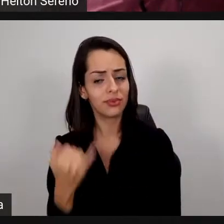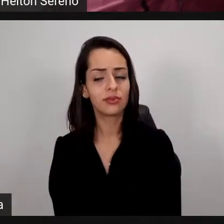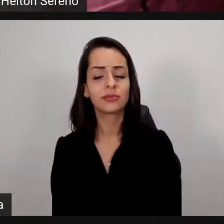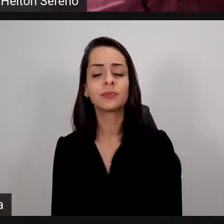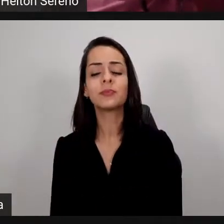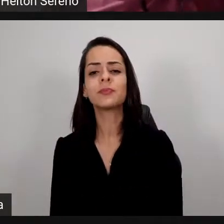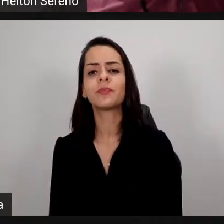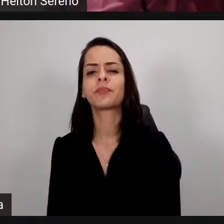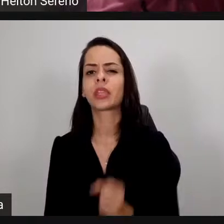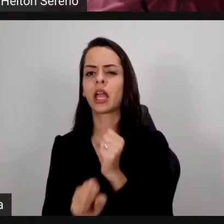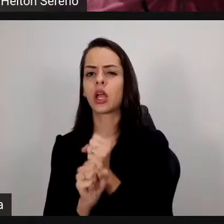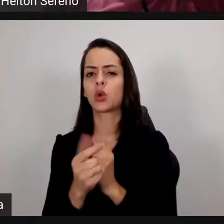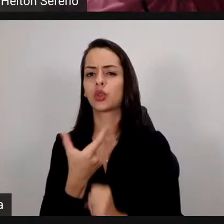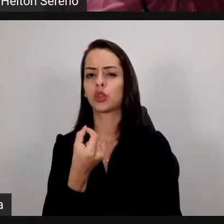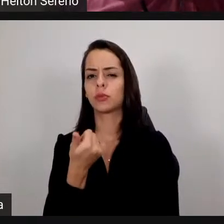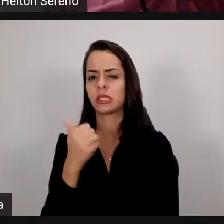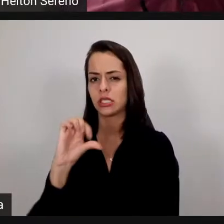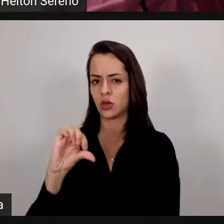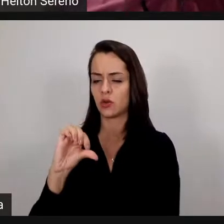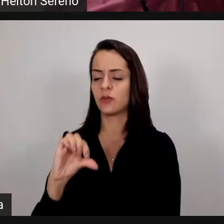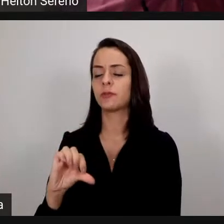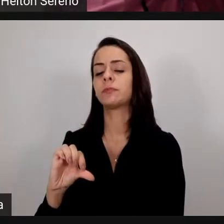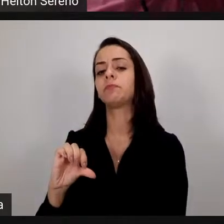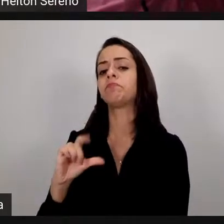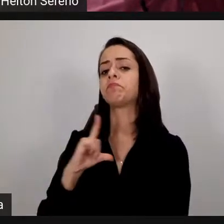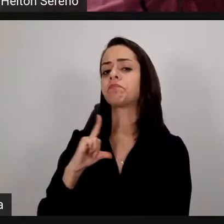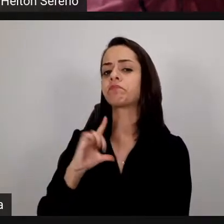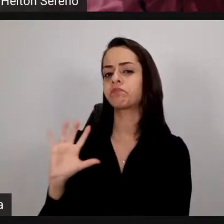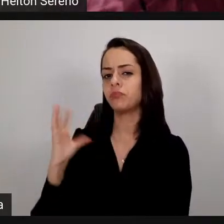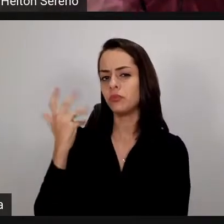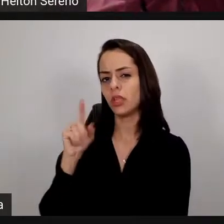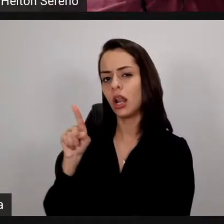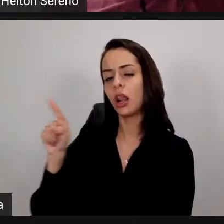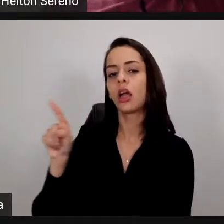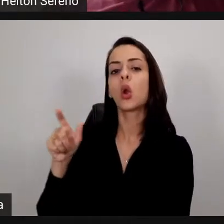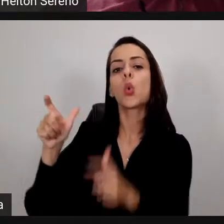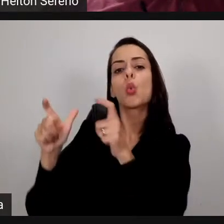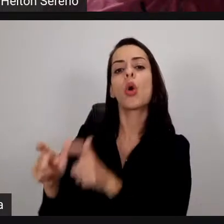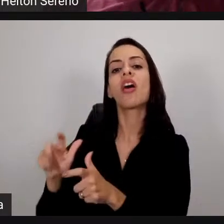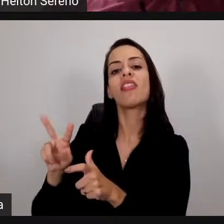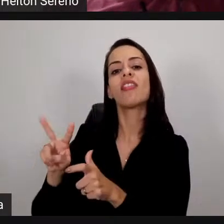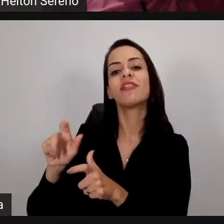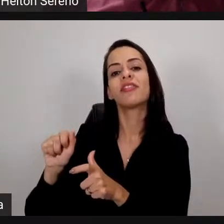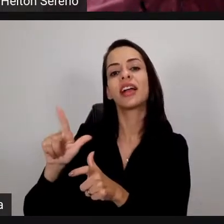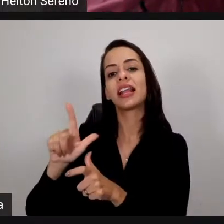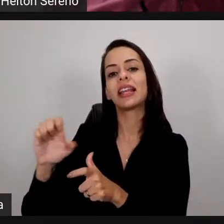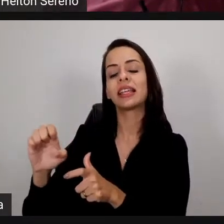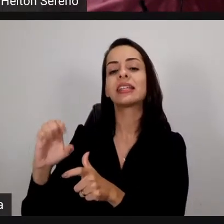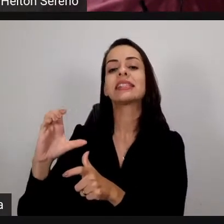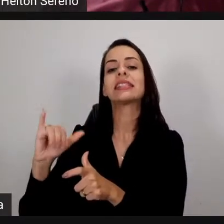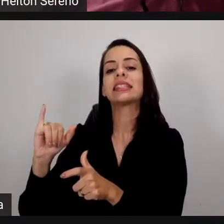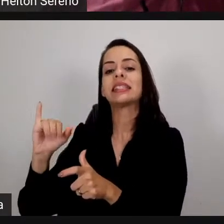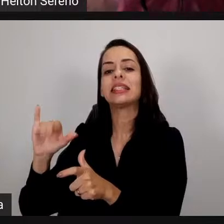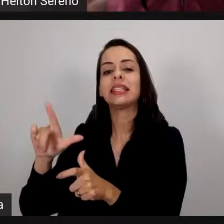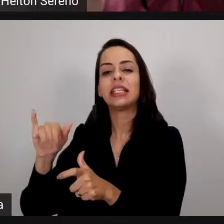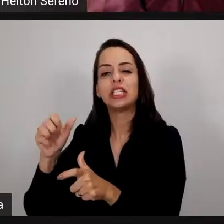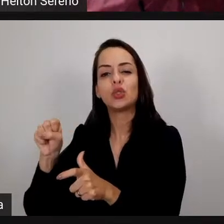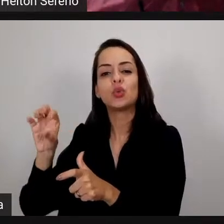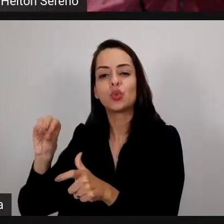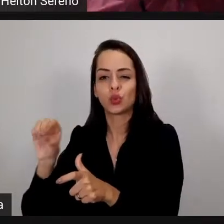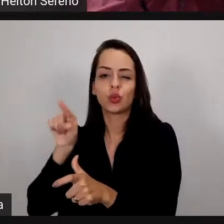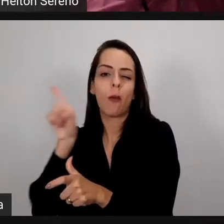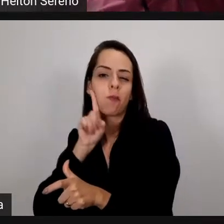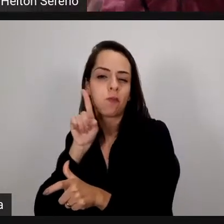no Vale do Silício aonde o responsável pela parte de capacitação da Google falou que o que eles mais